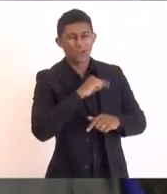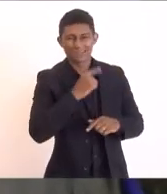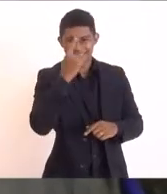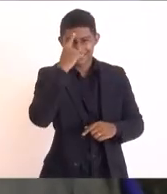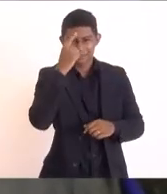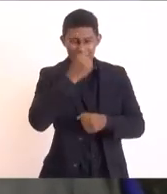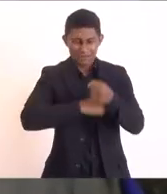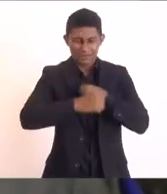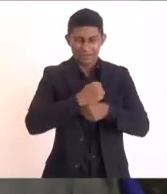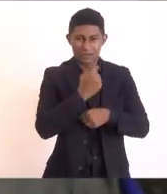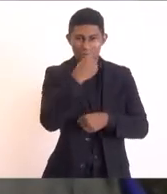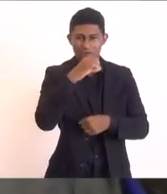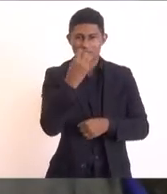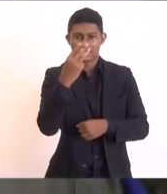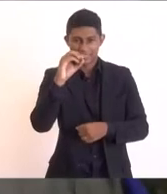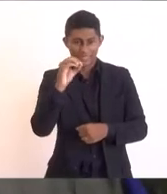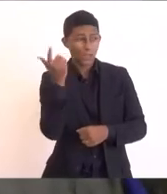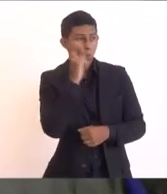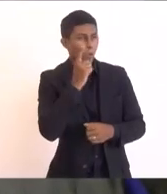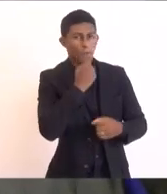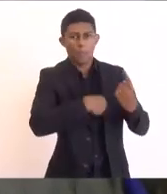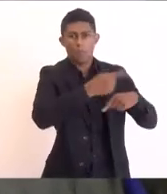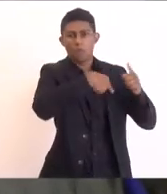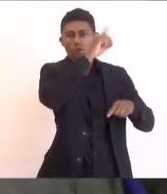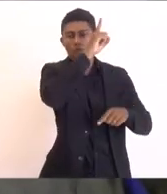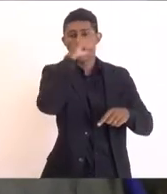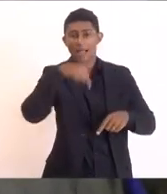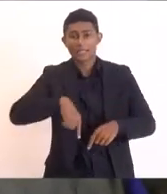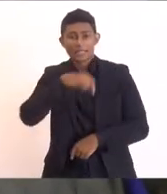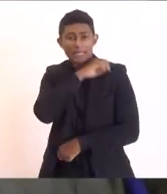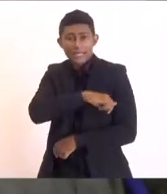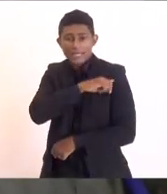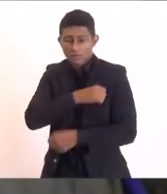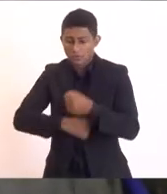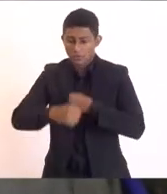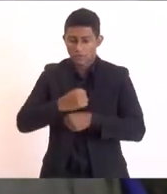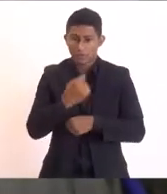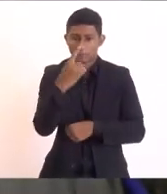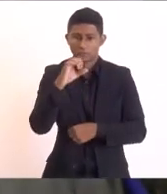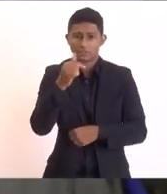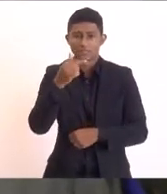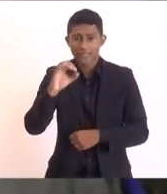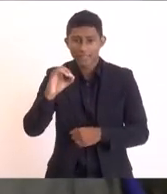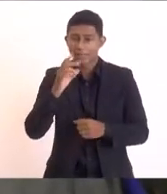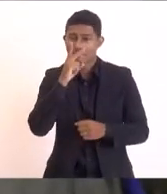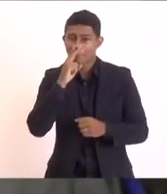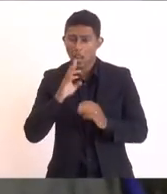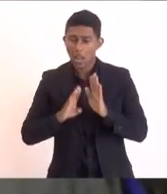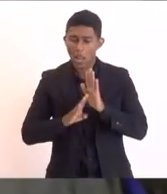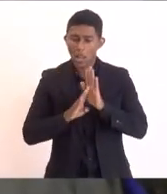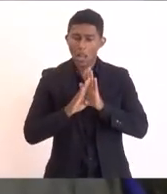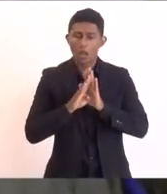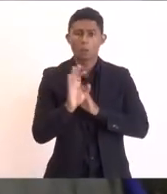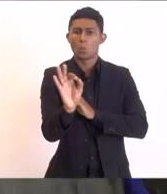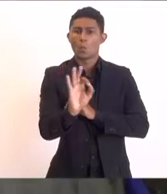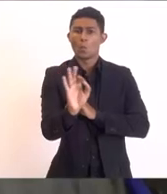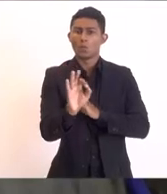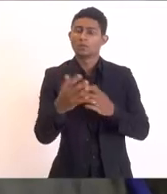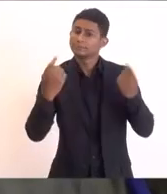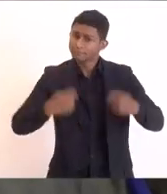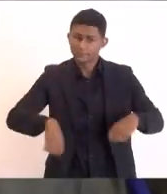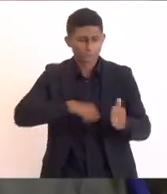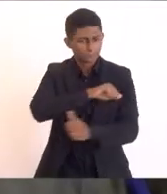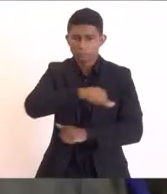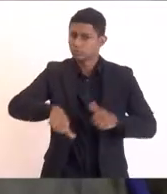anos 30 nós estamos no estado do Rio de Janeiro que ao menos cresce desde os anos 70 e a gente precisa inverter esse rumo